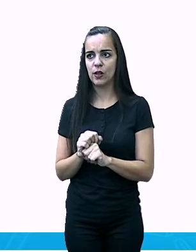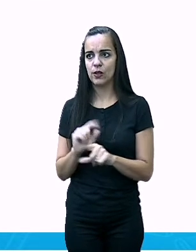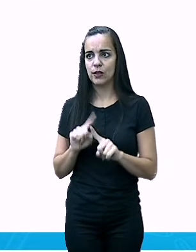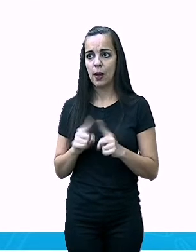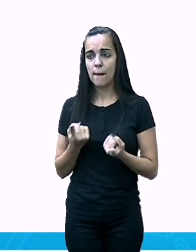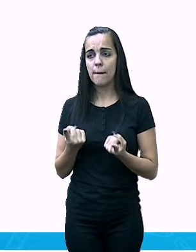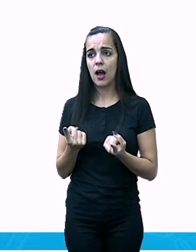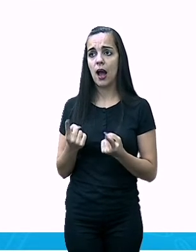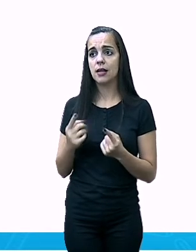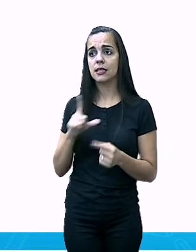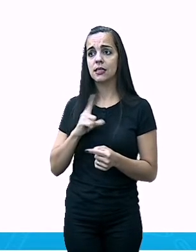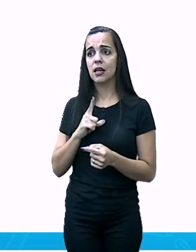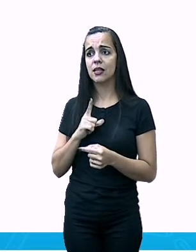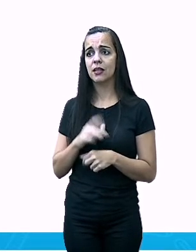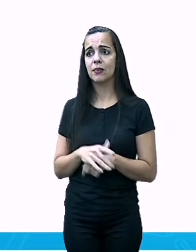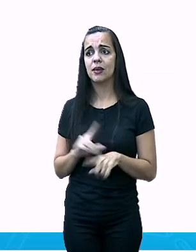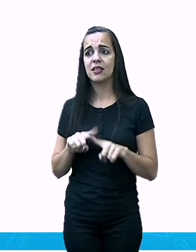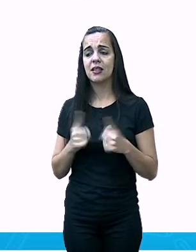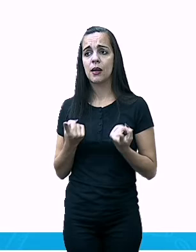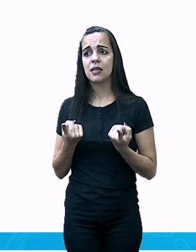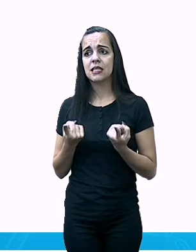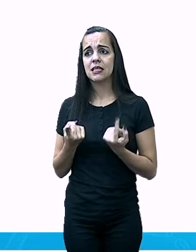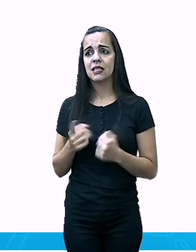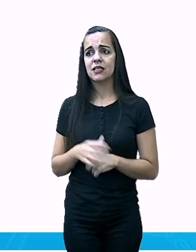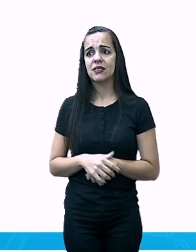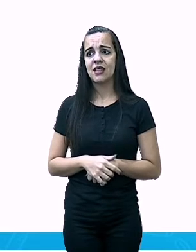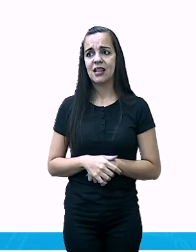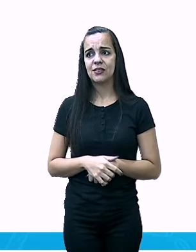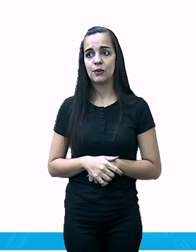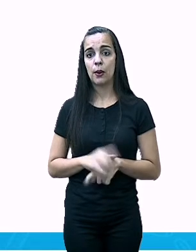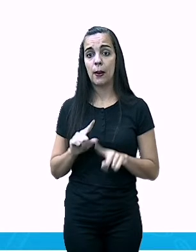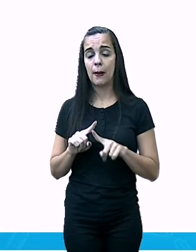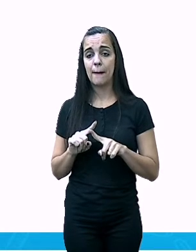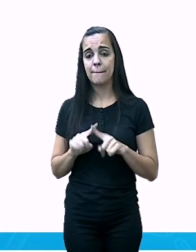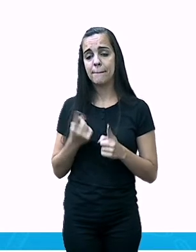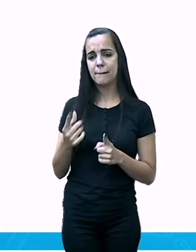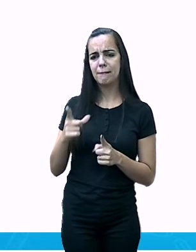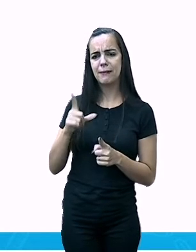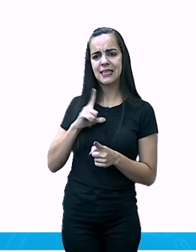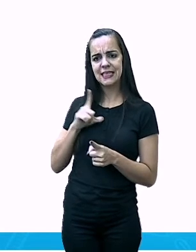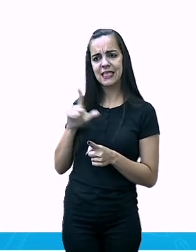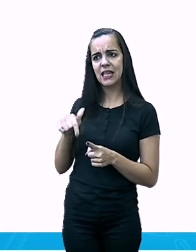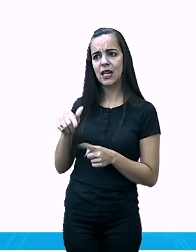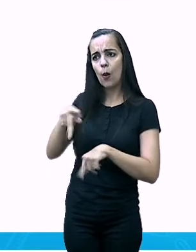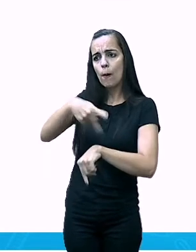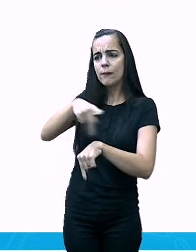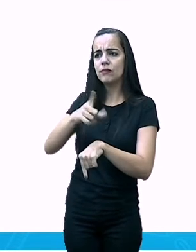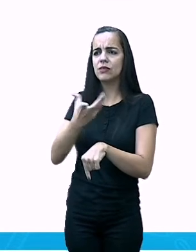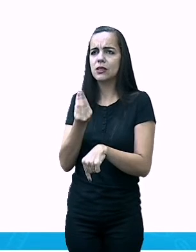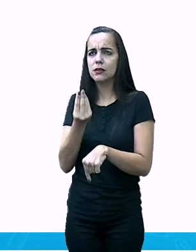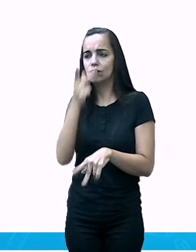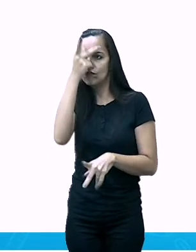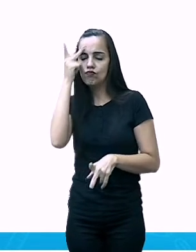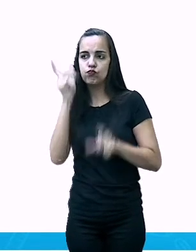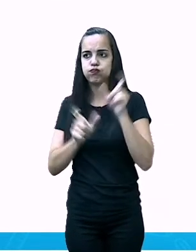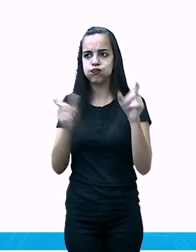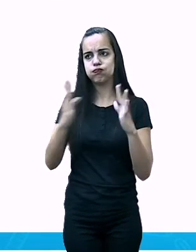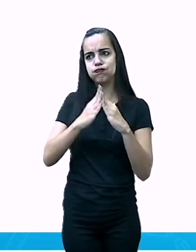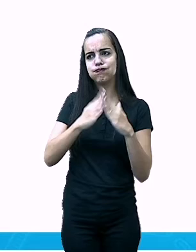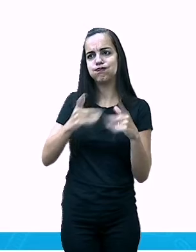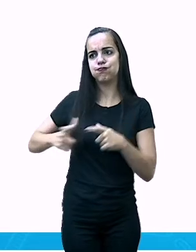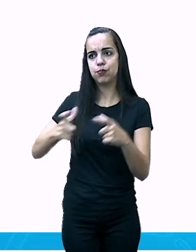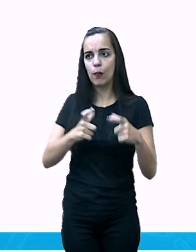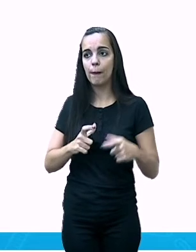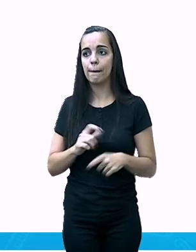populoso, mas é o país mais povoado que nós temos. Por quê?